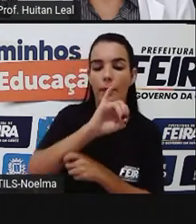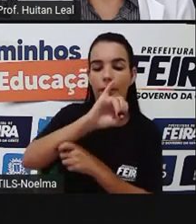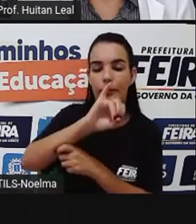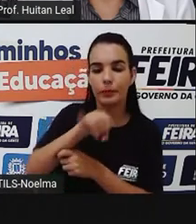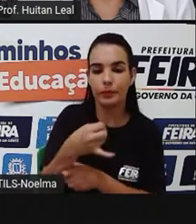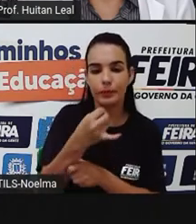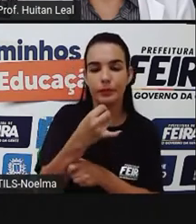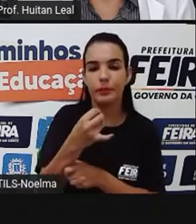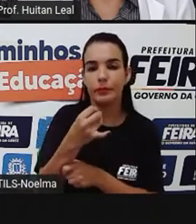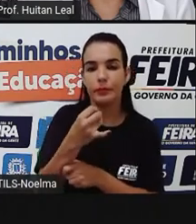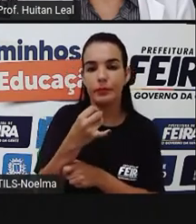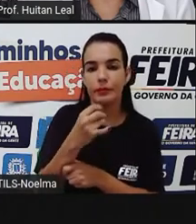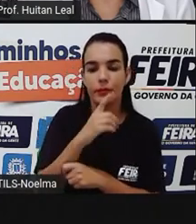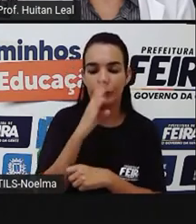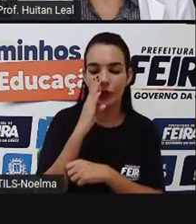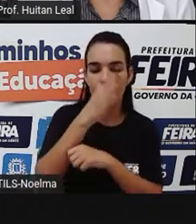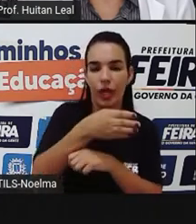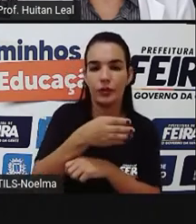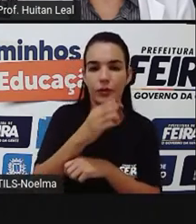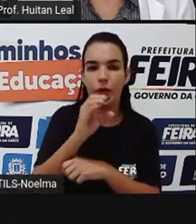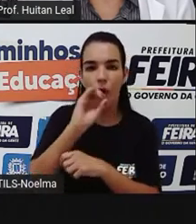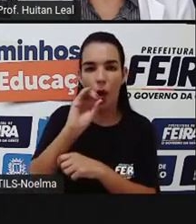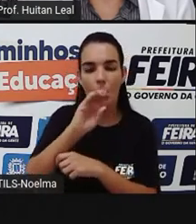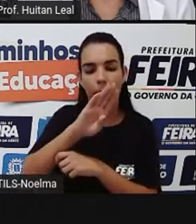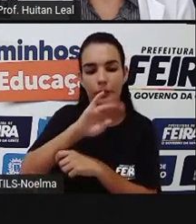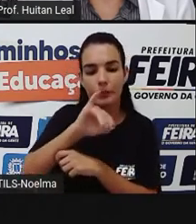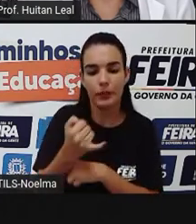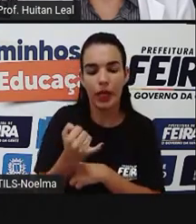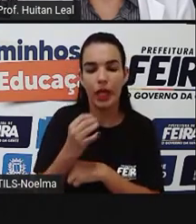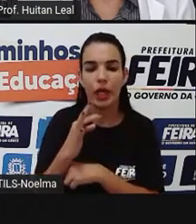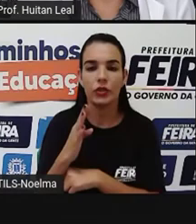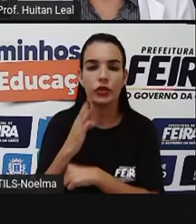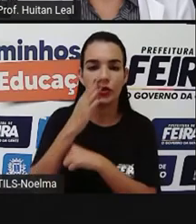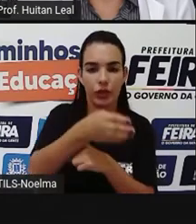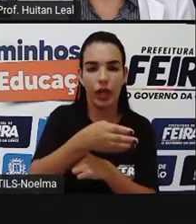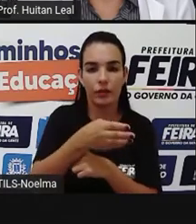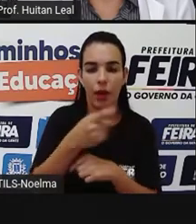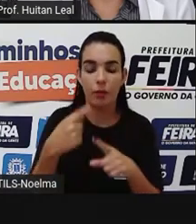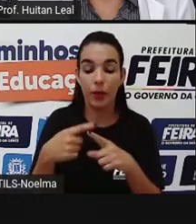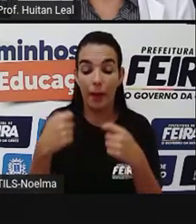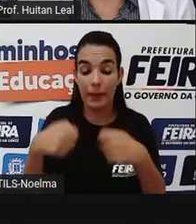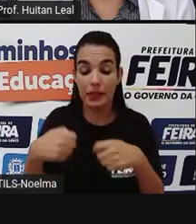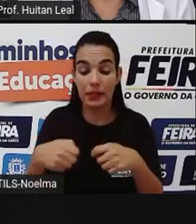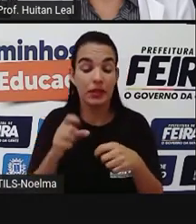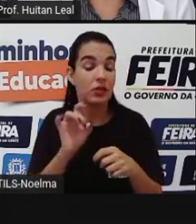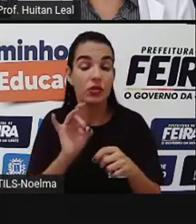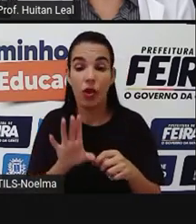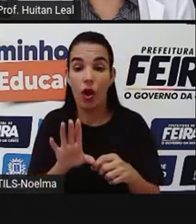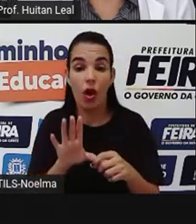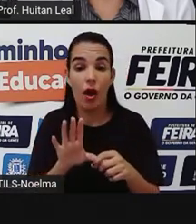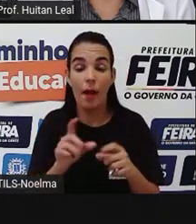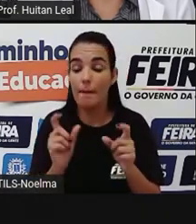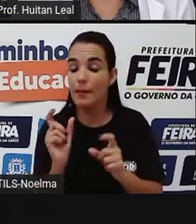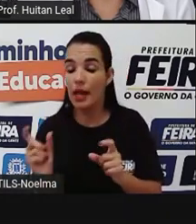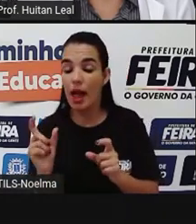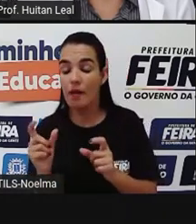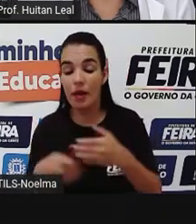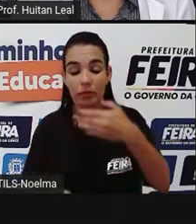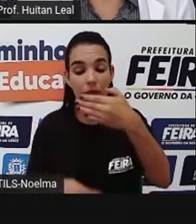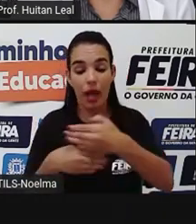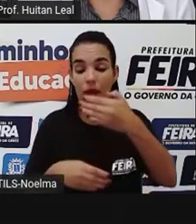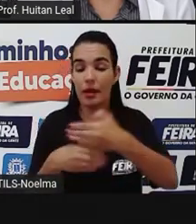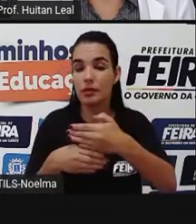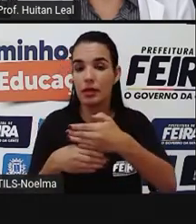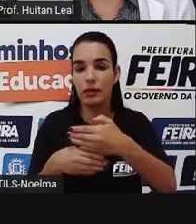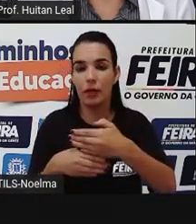é ligado diretamente ao verbo. O verbo se liga a esse complemento sem uma preposição. No caso aqui, uma